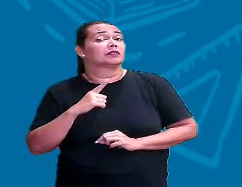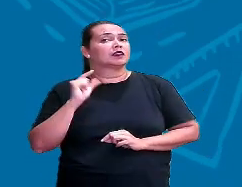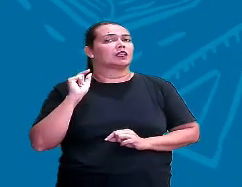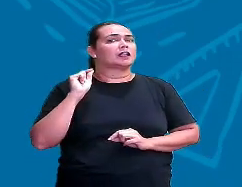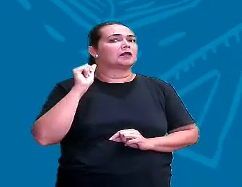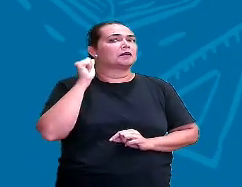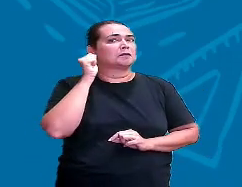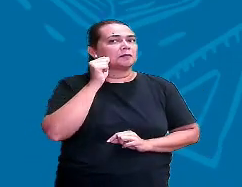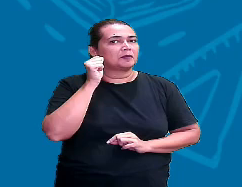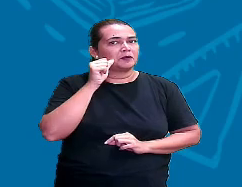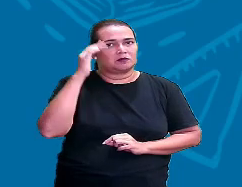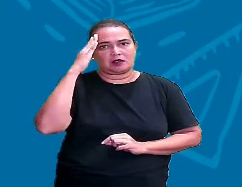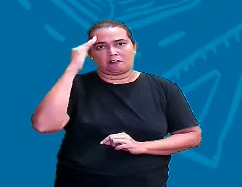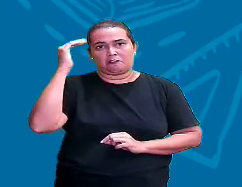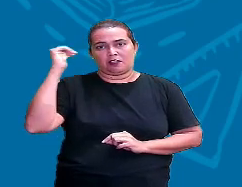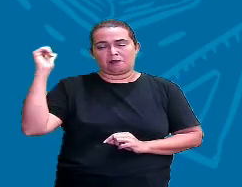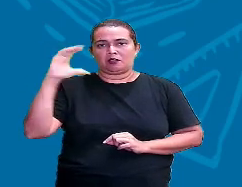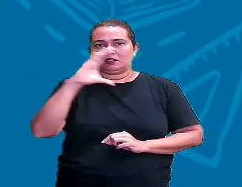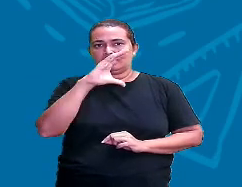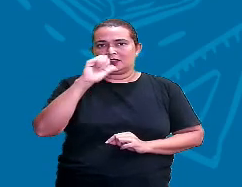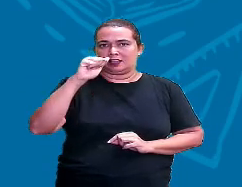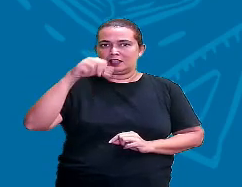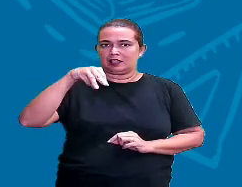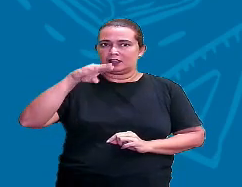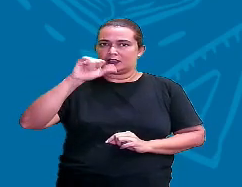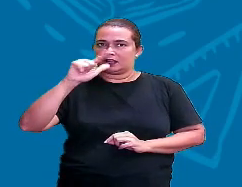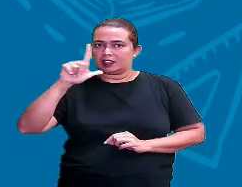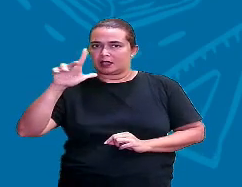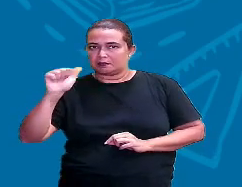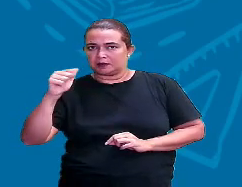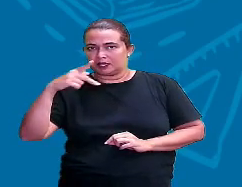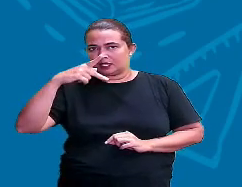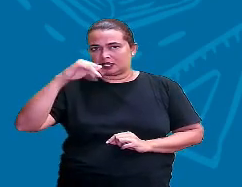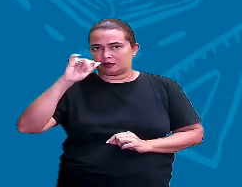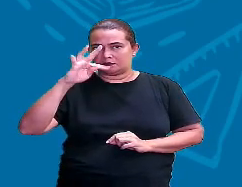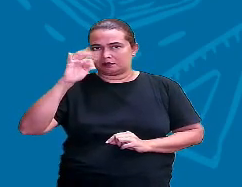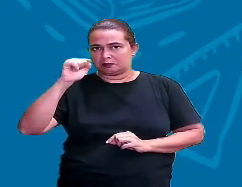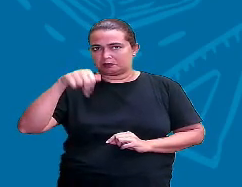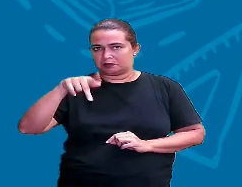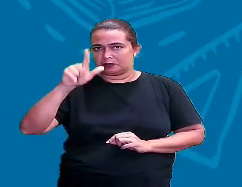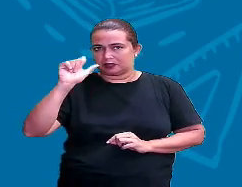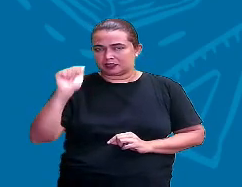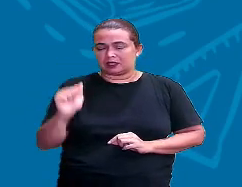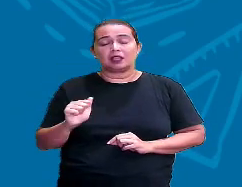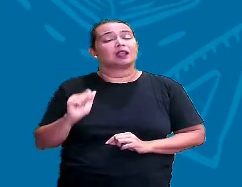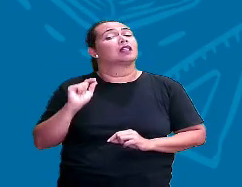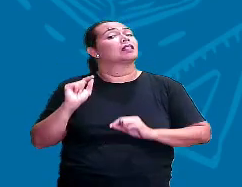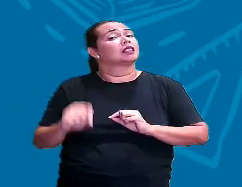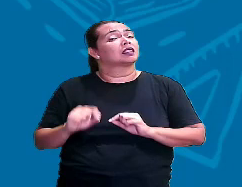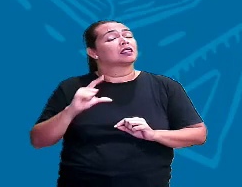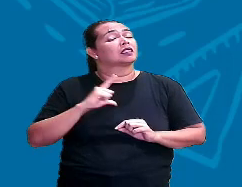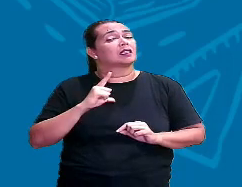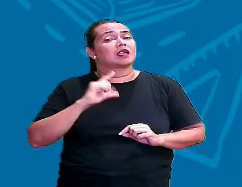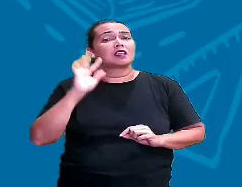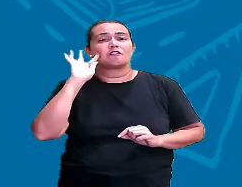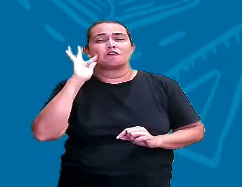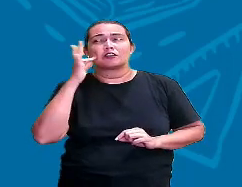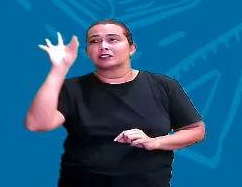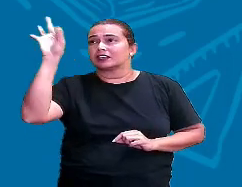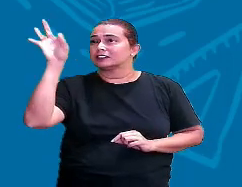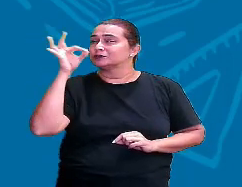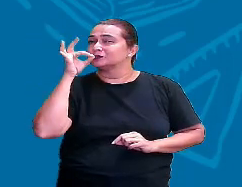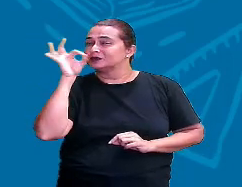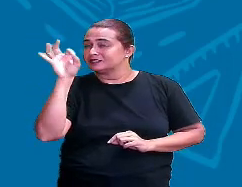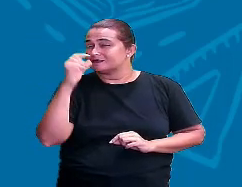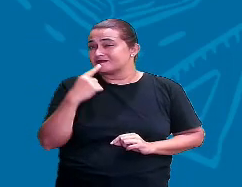sobrenome muito comum entre os indígenas também, tá certo? É aquele sobrenome da fruta, né? E Suassuna, a gente